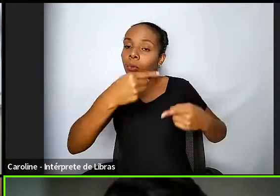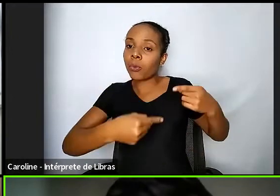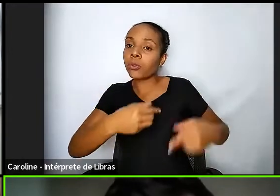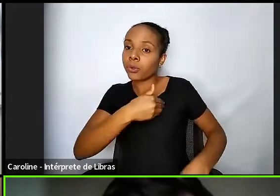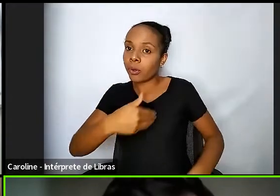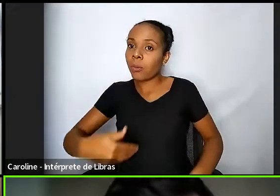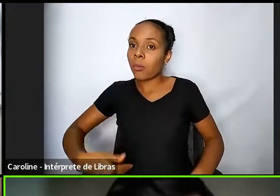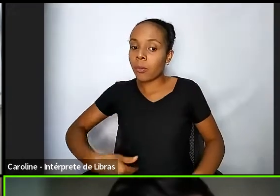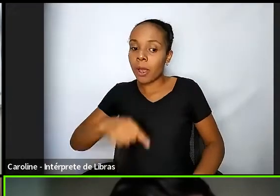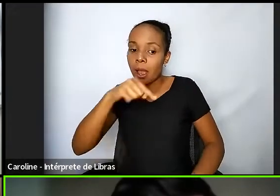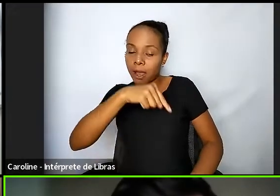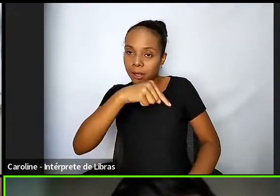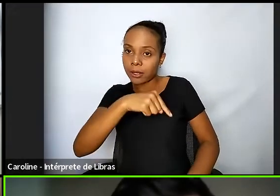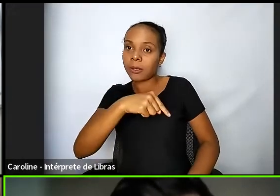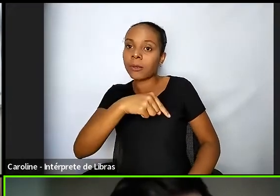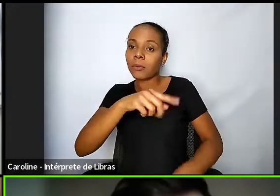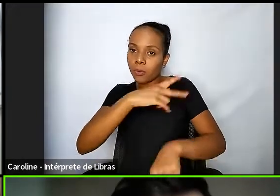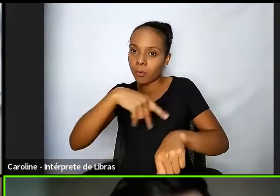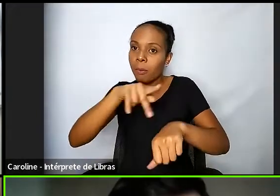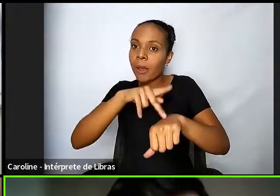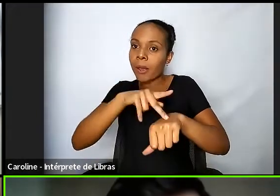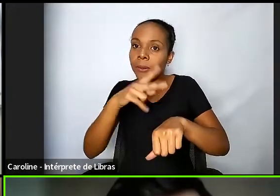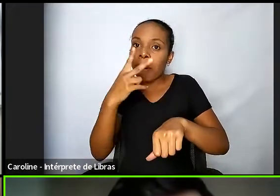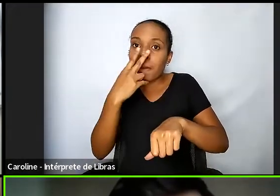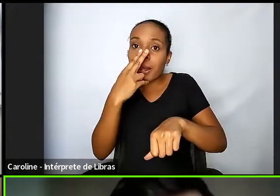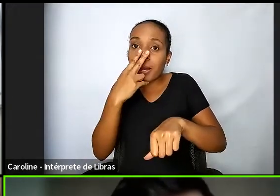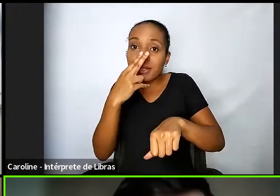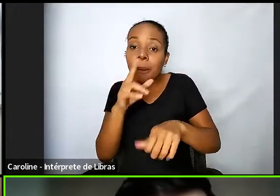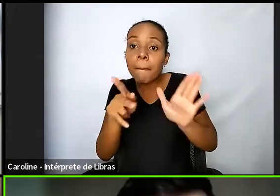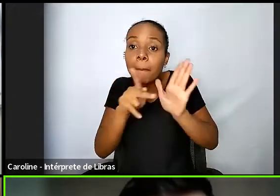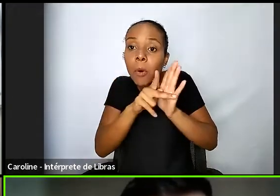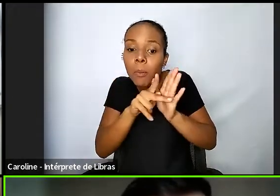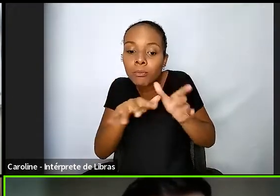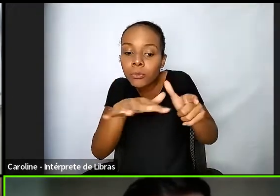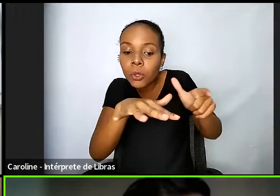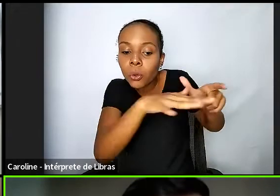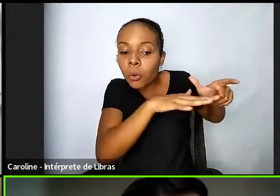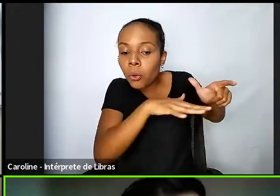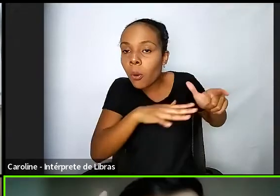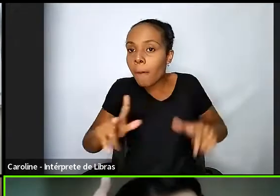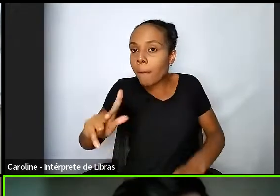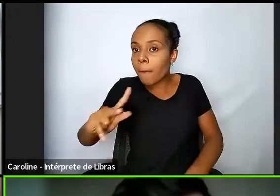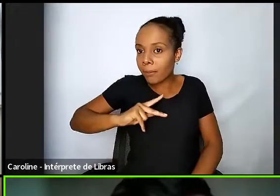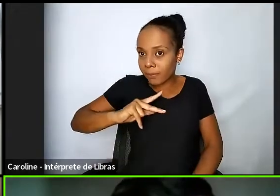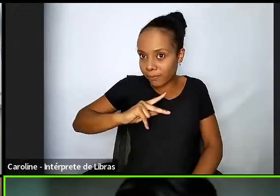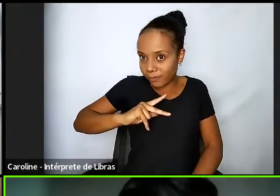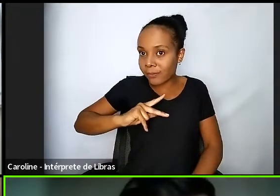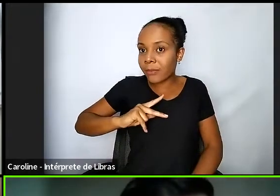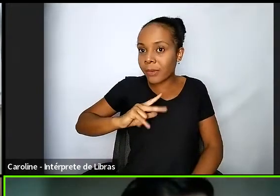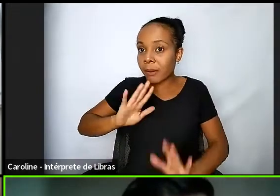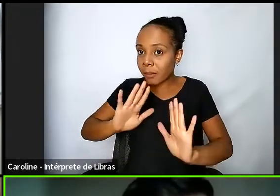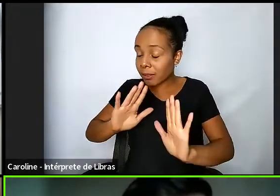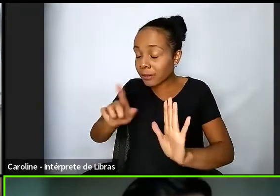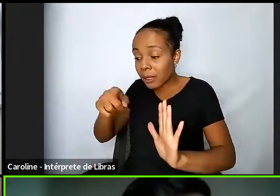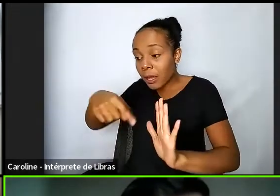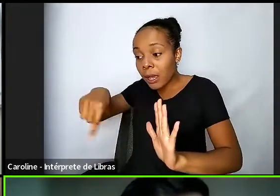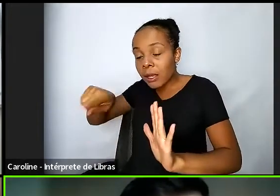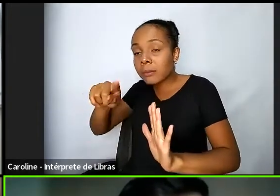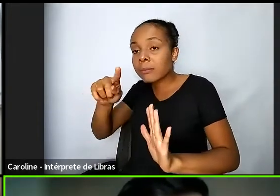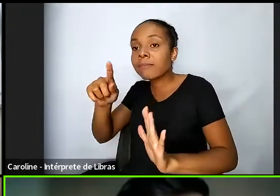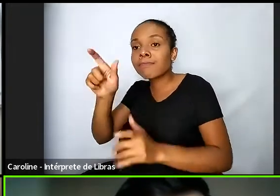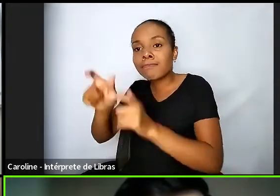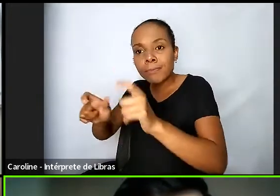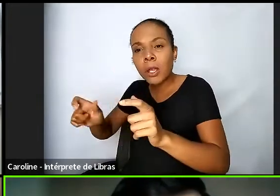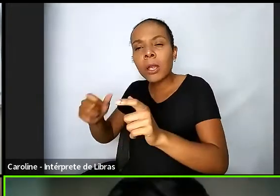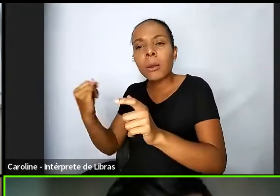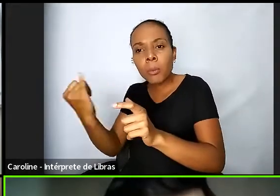assim como em outros também é de fundamental importância que essas pessoas elas tenham um lugar no território que eles